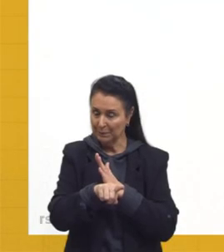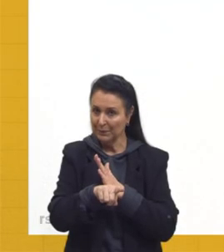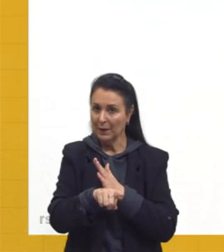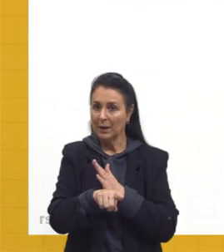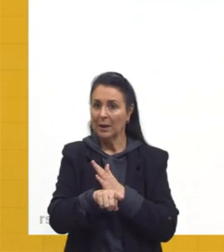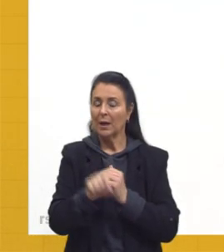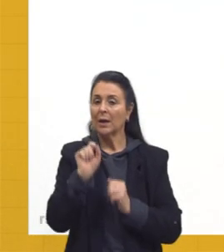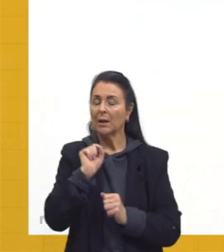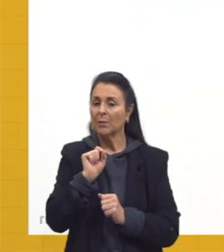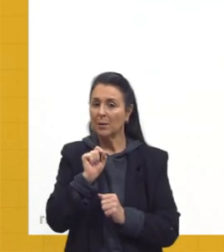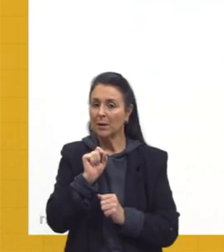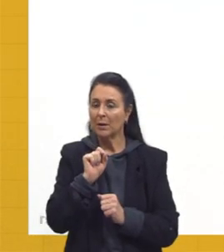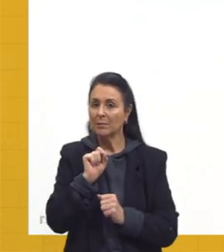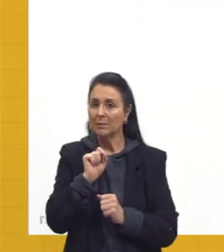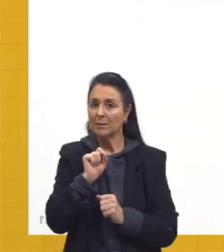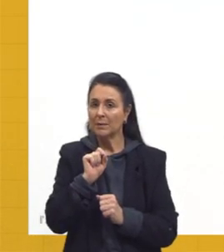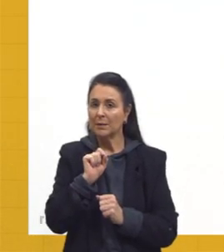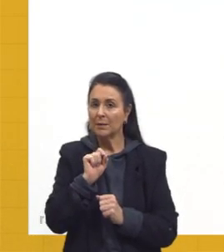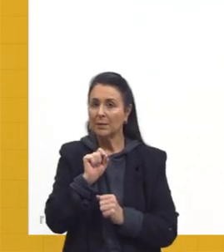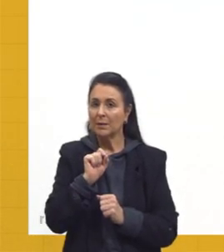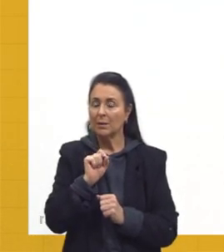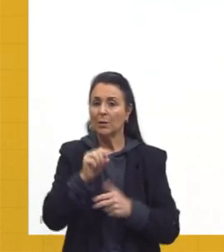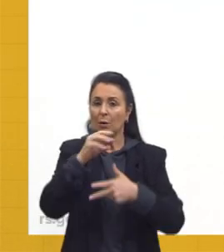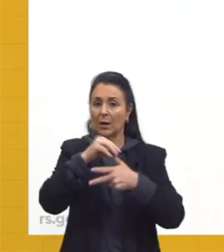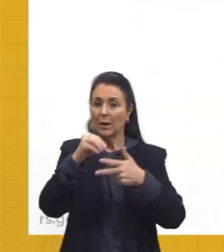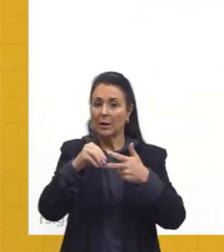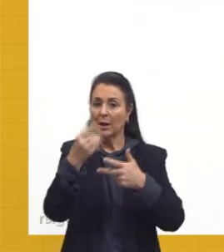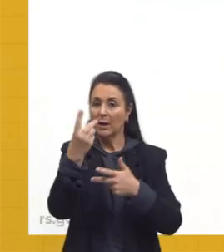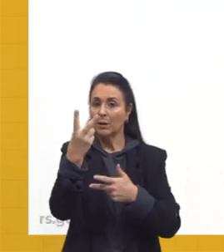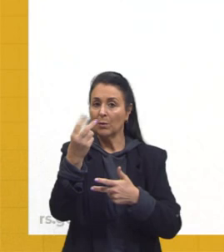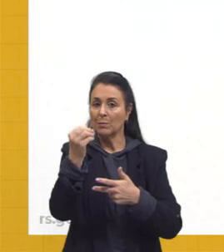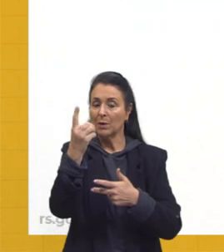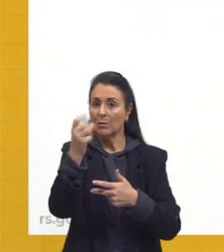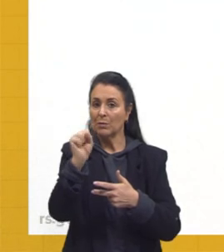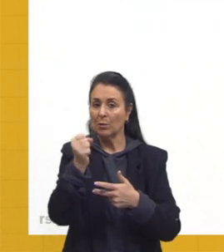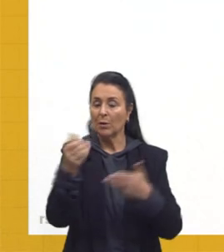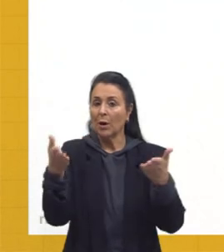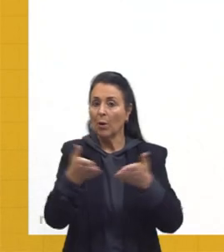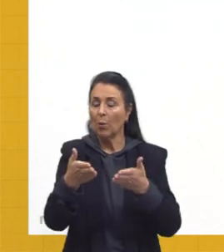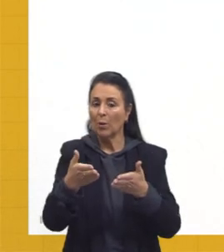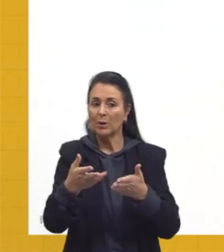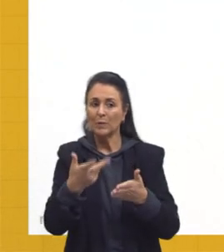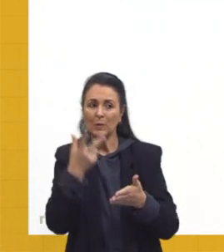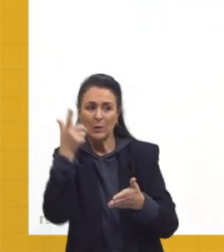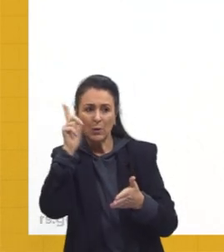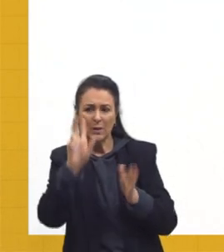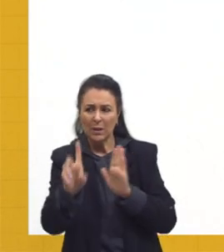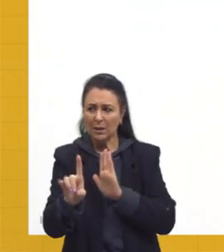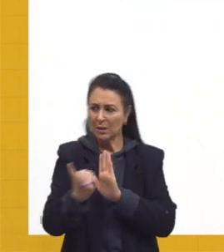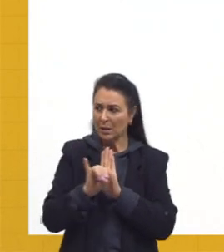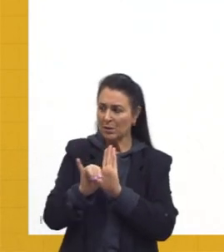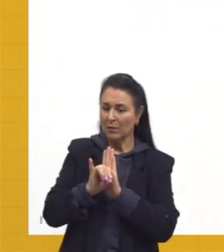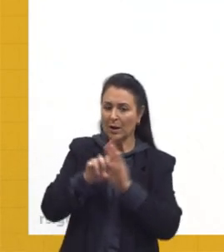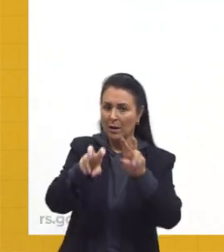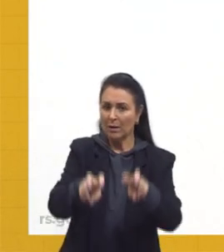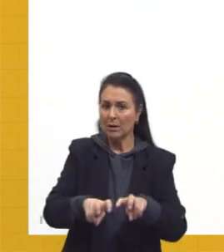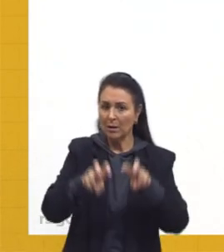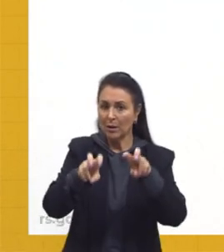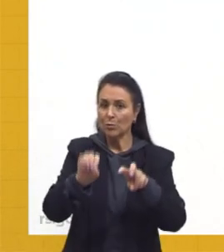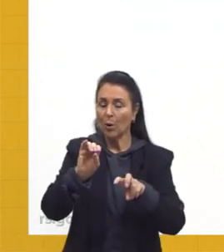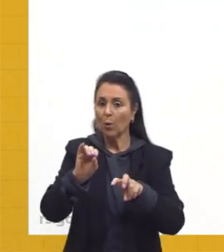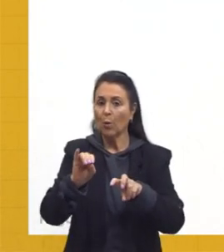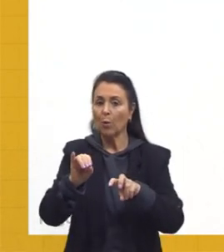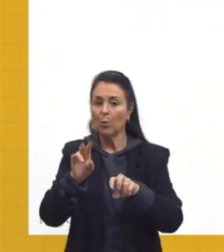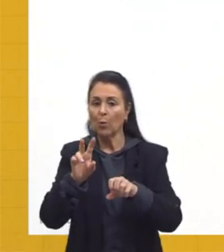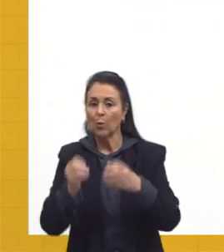É justamente a Enem 2018. Atualmente não se pode identificar o espaço rural apenas como agropecuária,